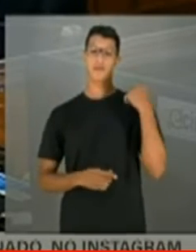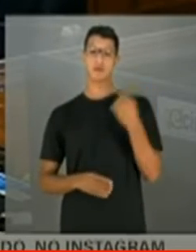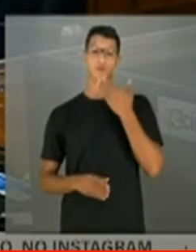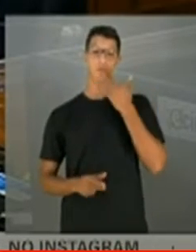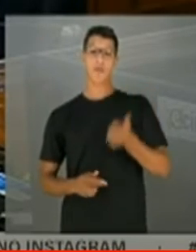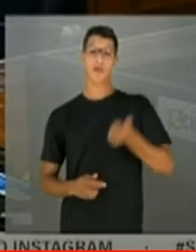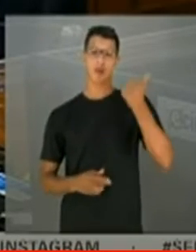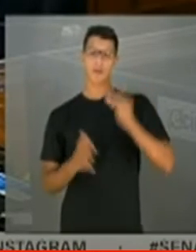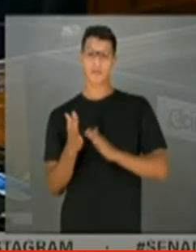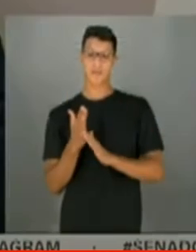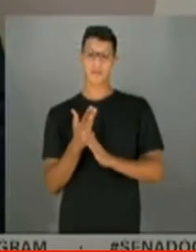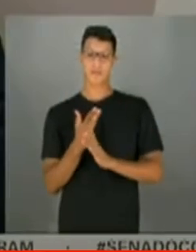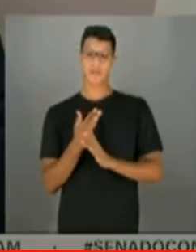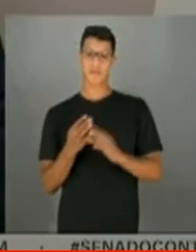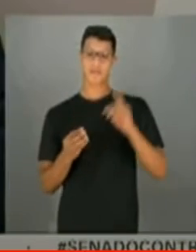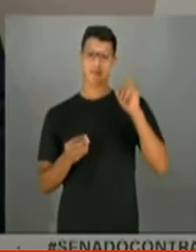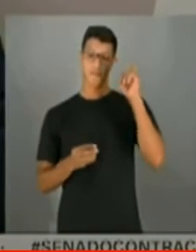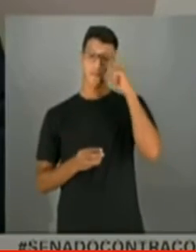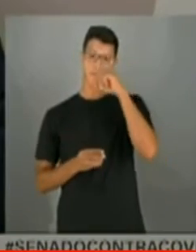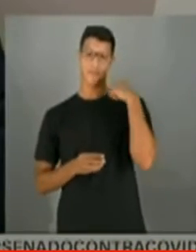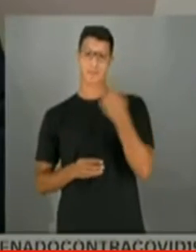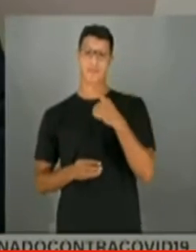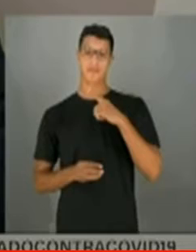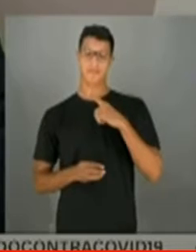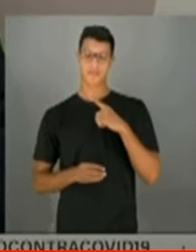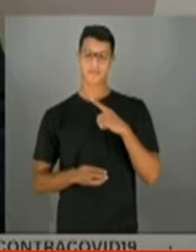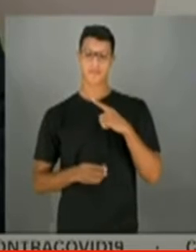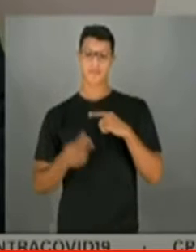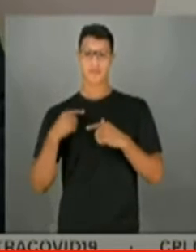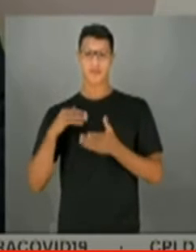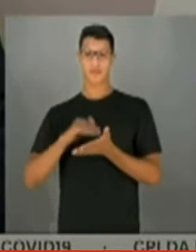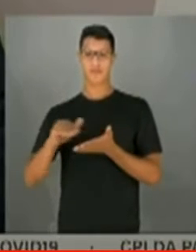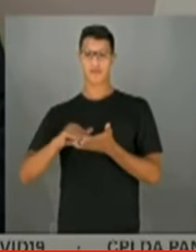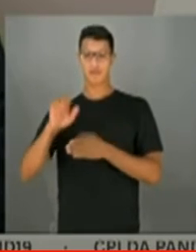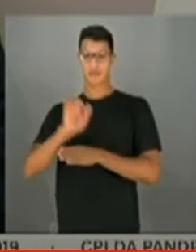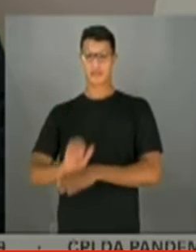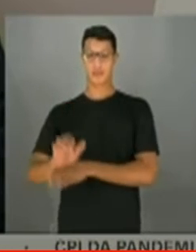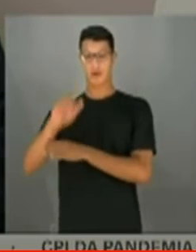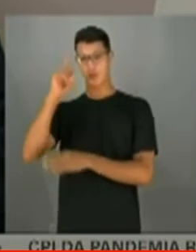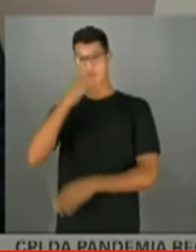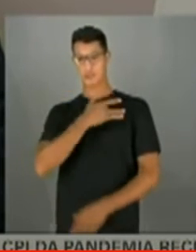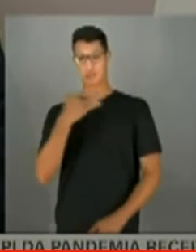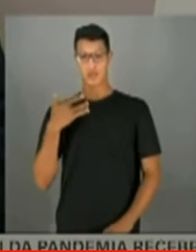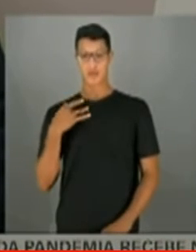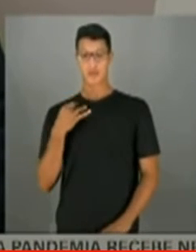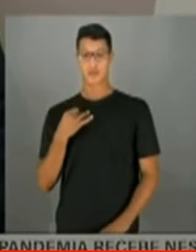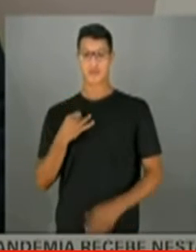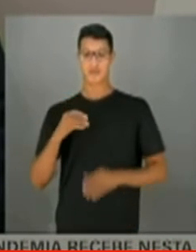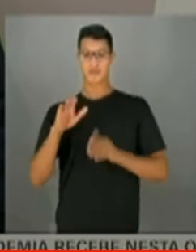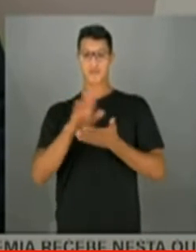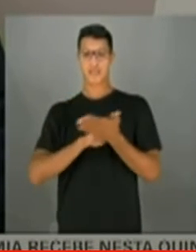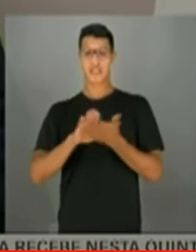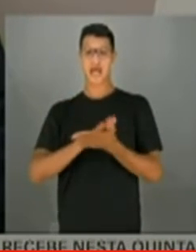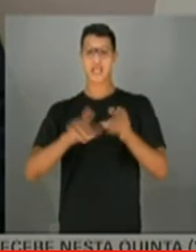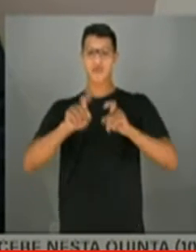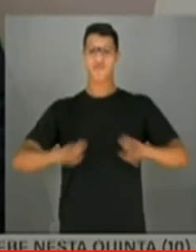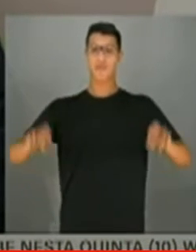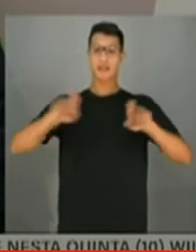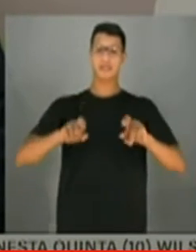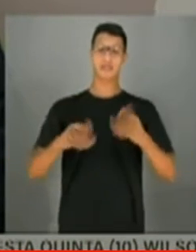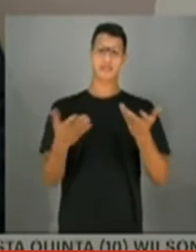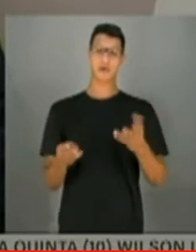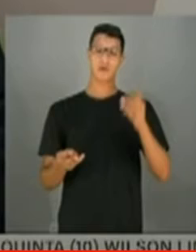melhorar aqui a legislação. uma dificuldade que a gente tinha, eu fui secretário estadual de Saúde e nada era informatizado. Então,